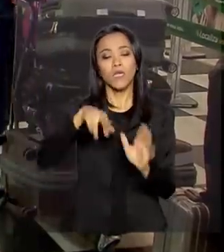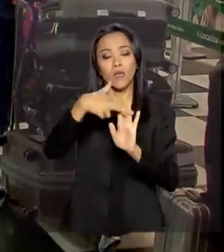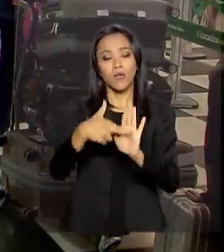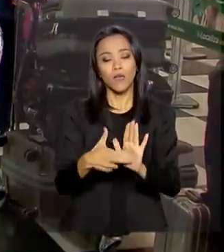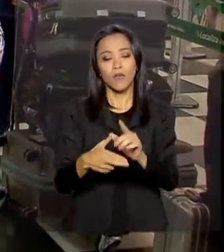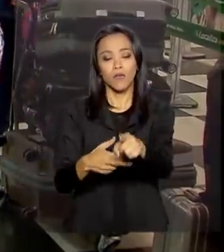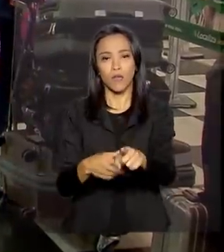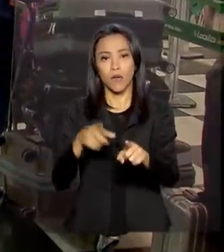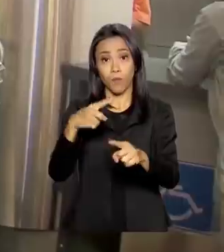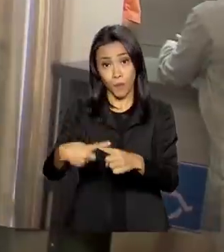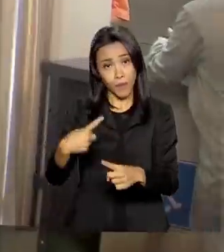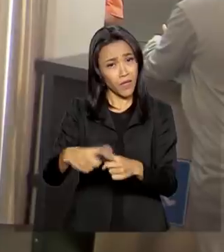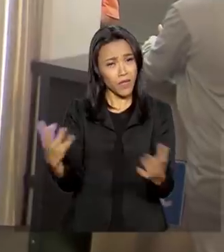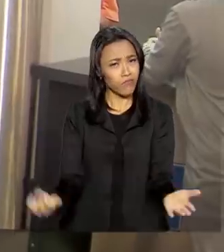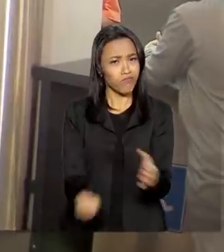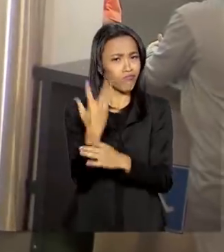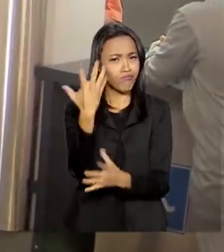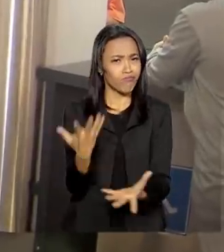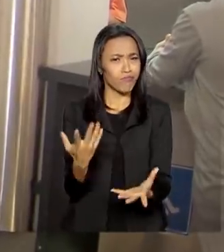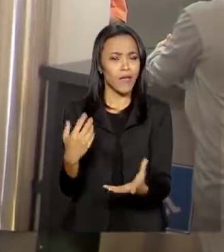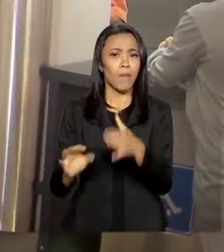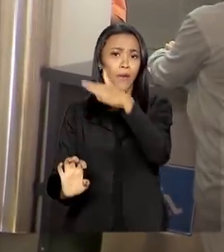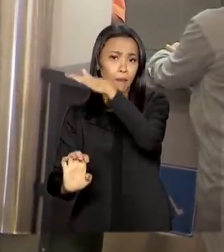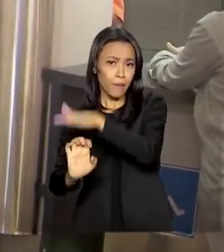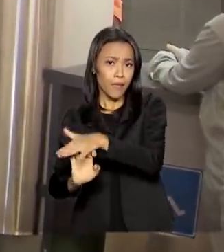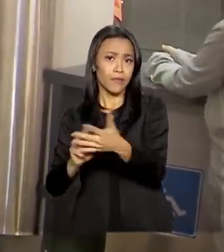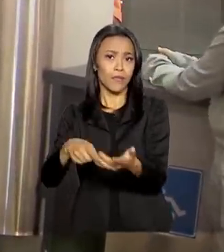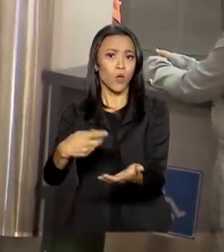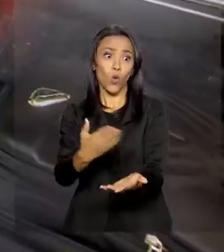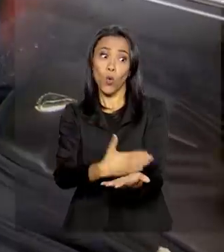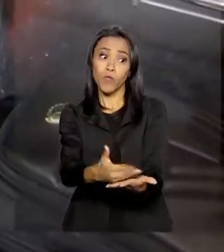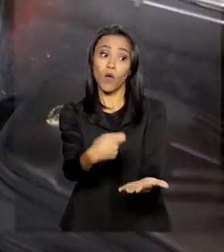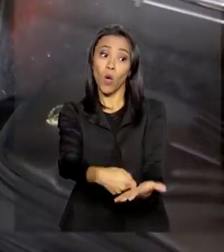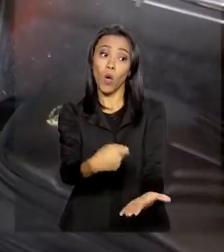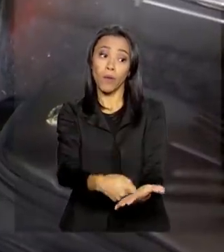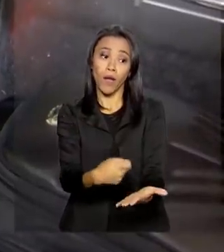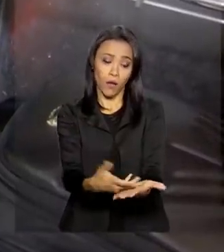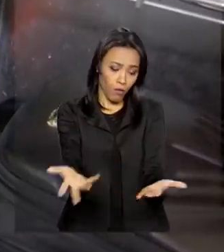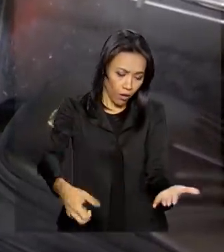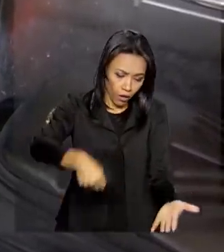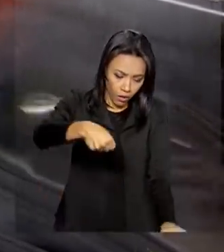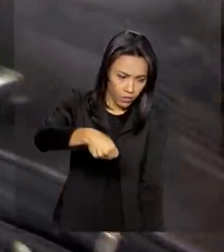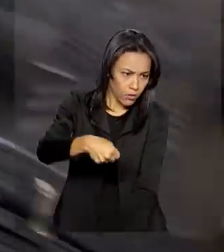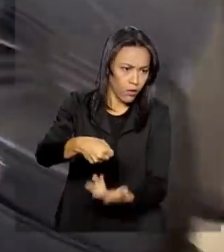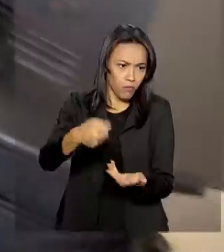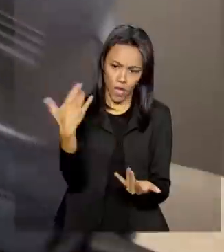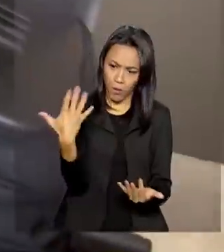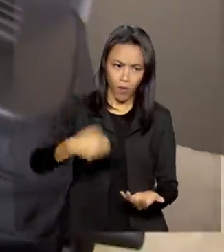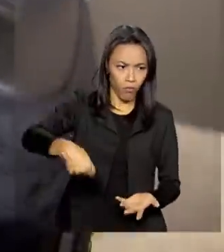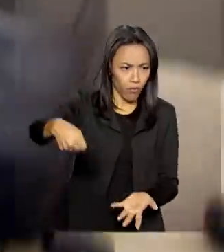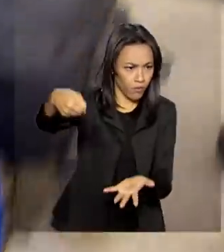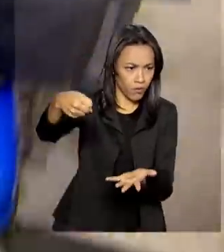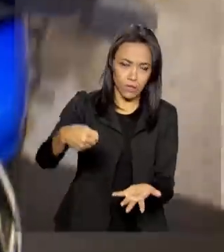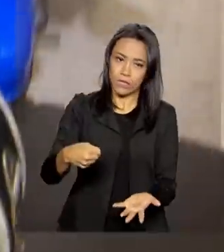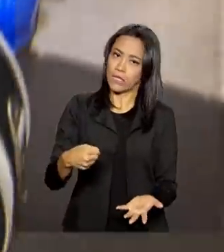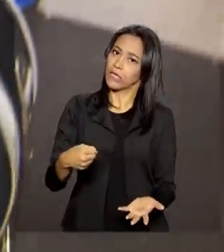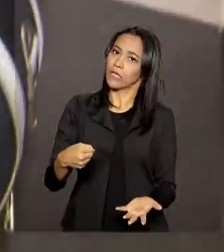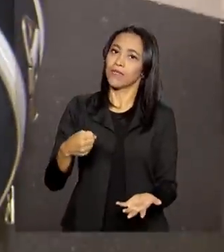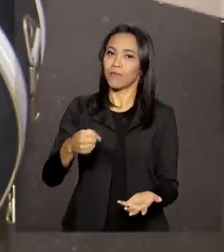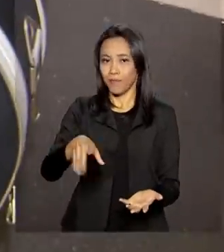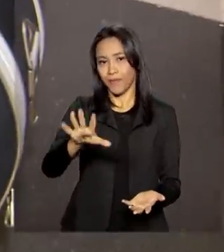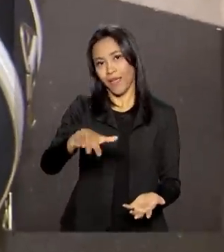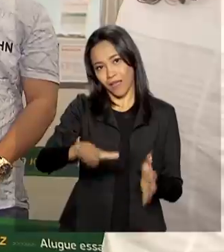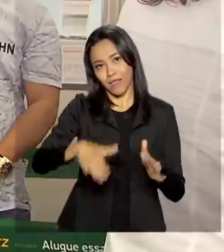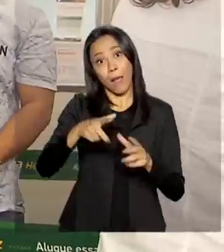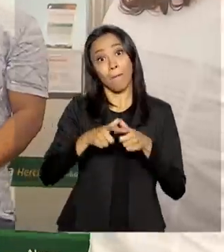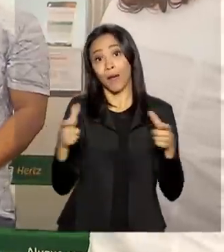depois que as companhias passaram a cobrar pela mala despachada. Isso fez com que muitos passageiros dessem preferência a